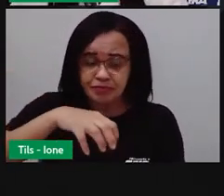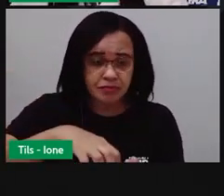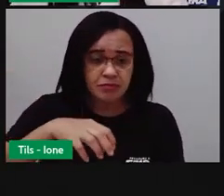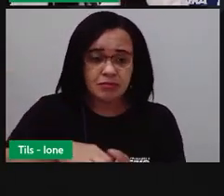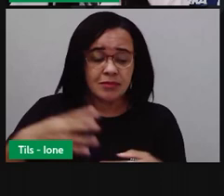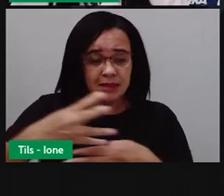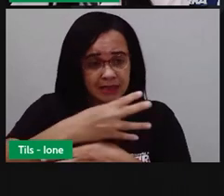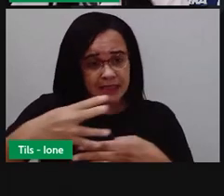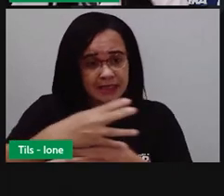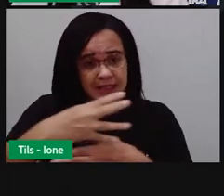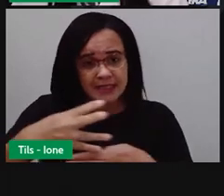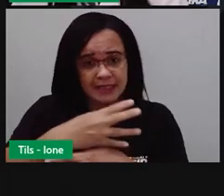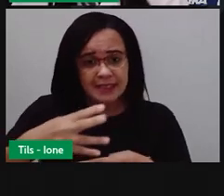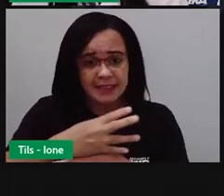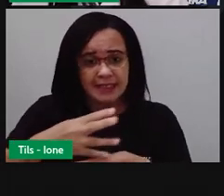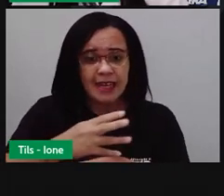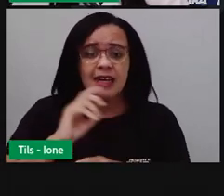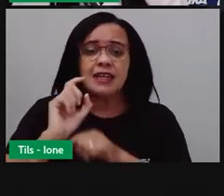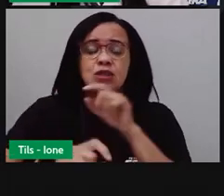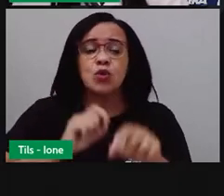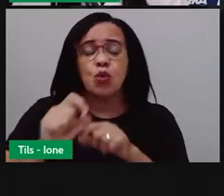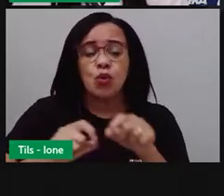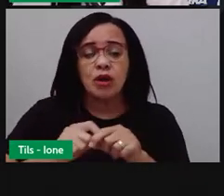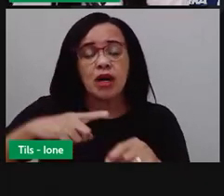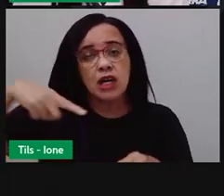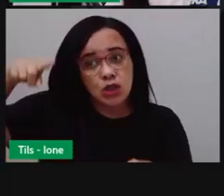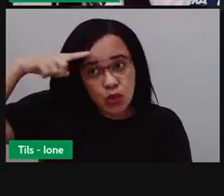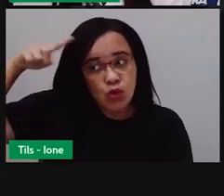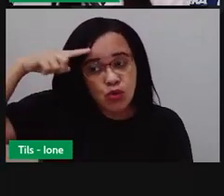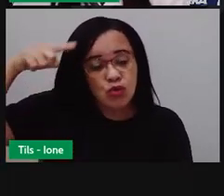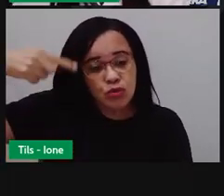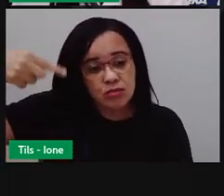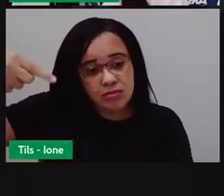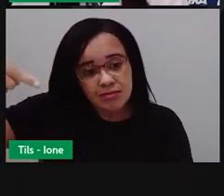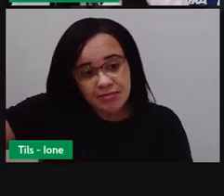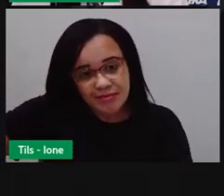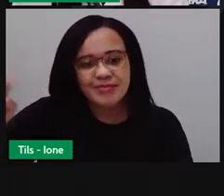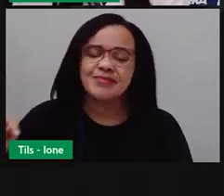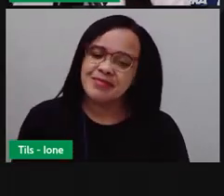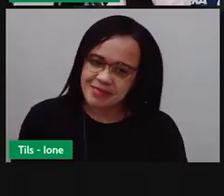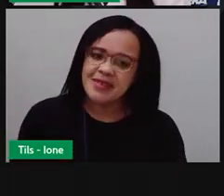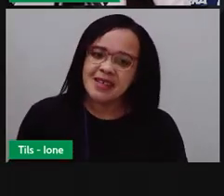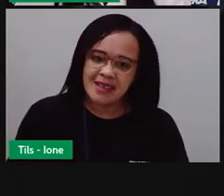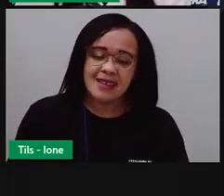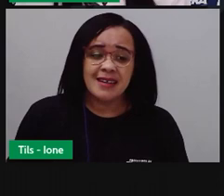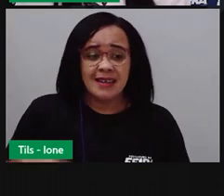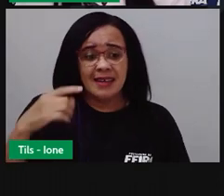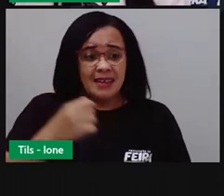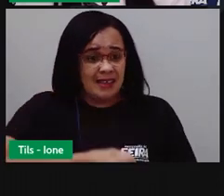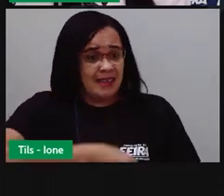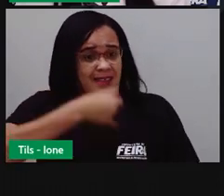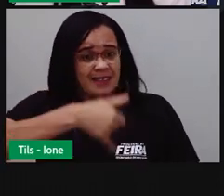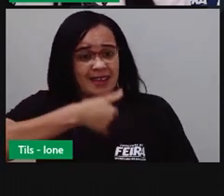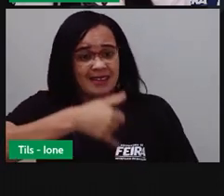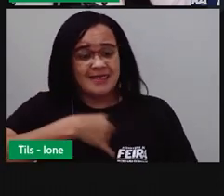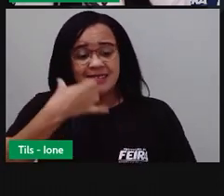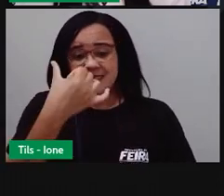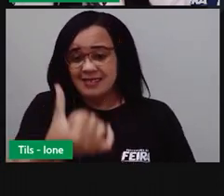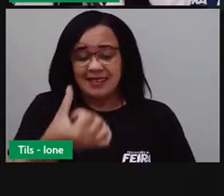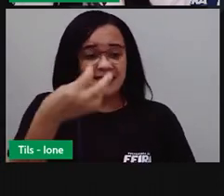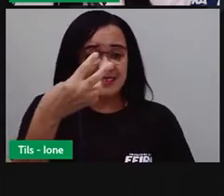Esse momento podia fazer parte da rotina de Cooper de um senhor aposentado de 63 anos.